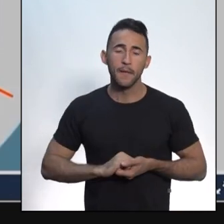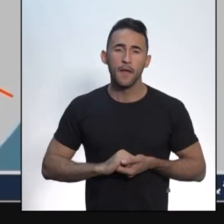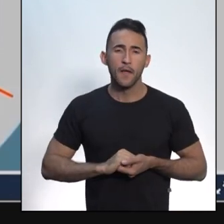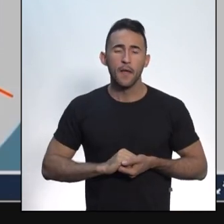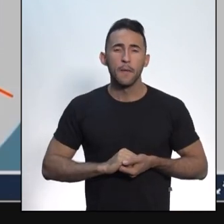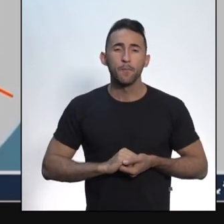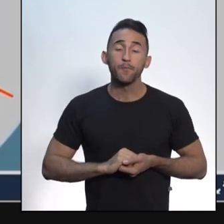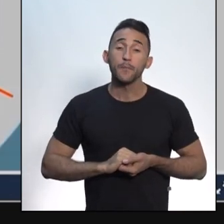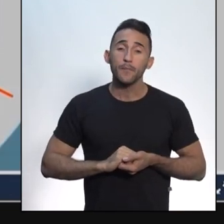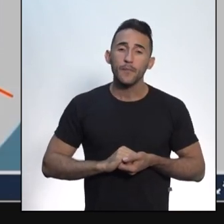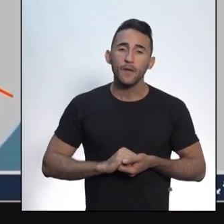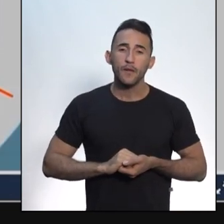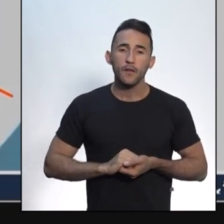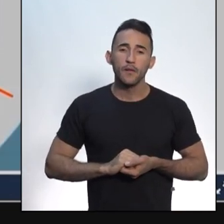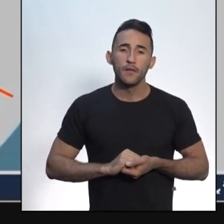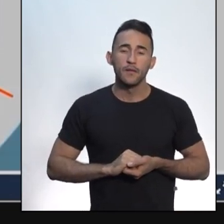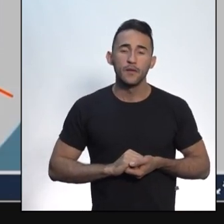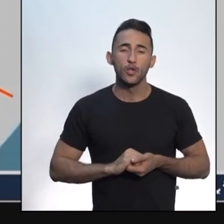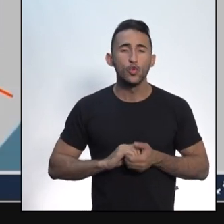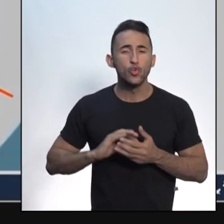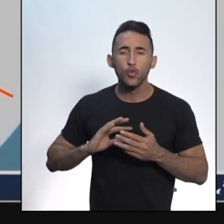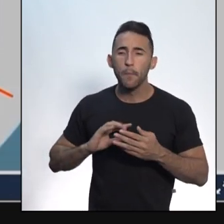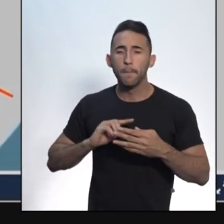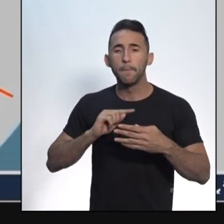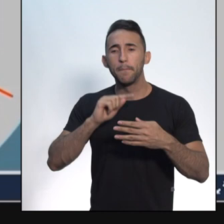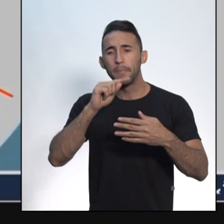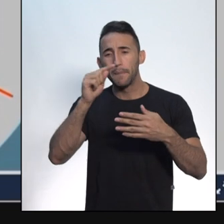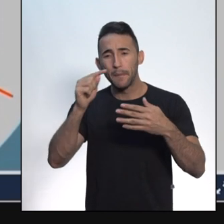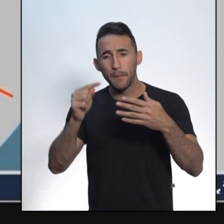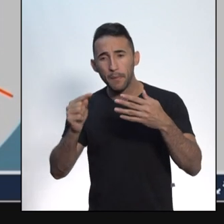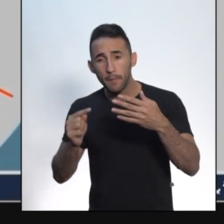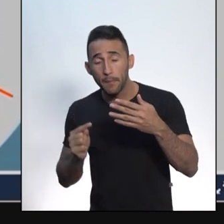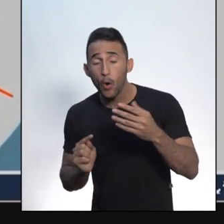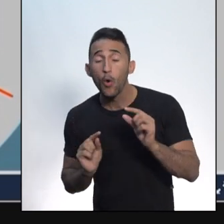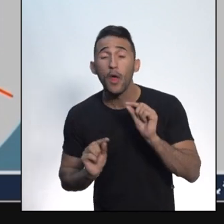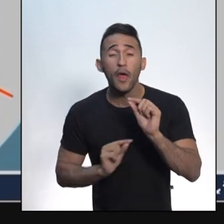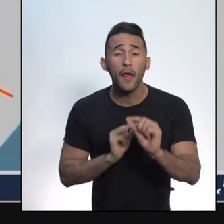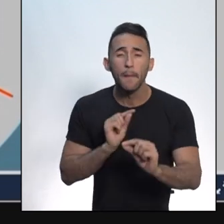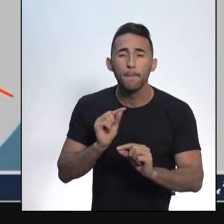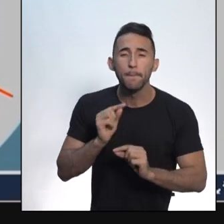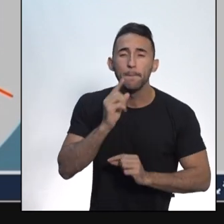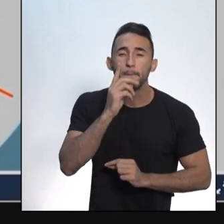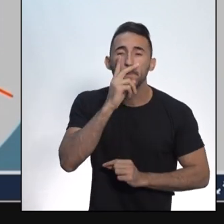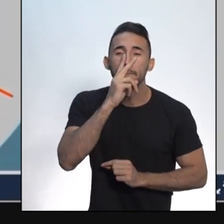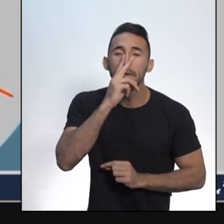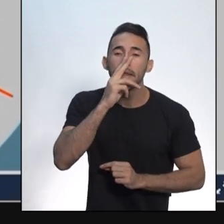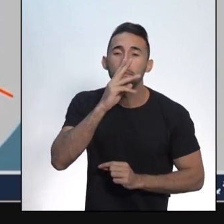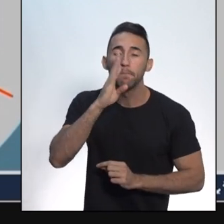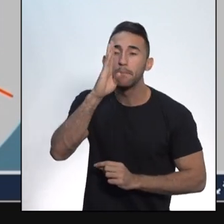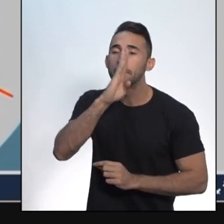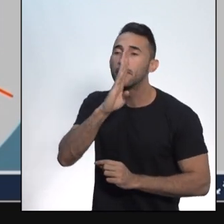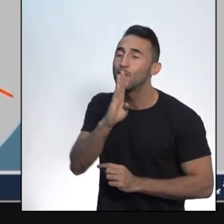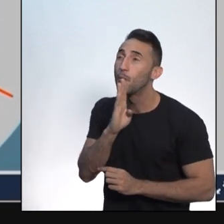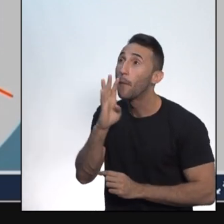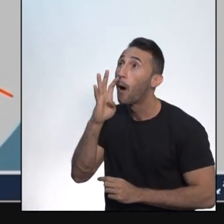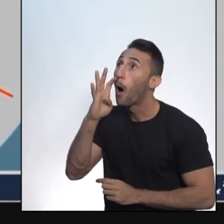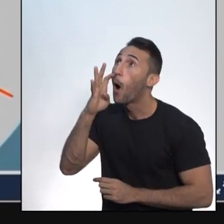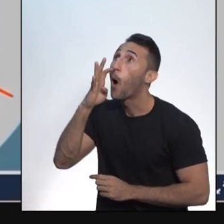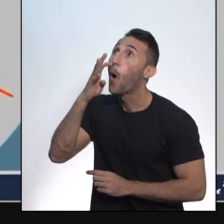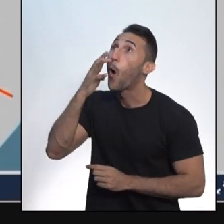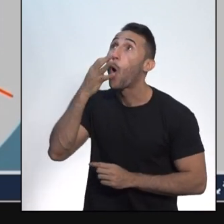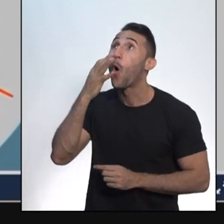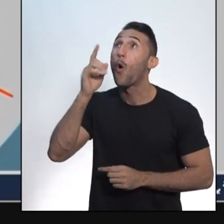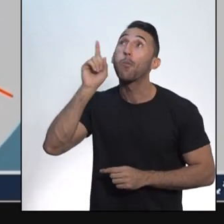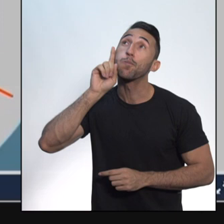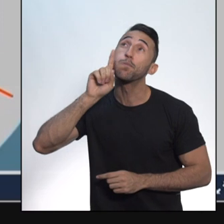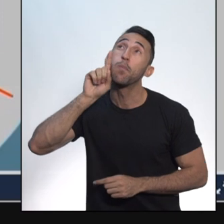isso tudo, melhor dizendo, tudo isso gerava uma profunda admiração pelos Estados Unidos, porque os